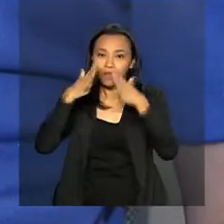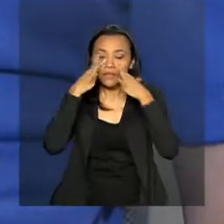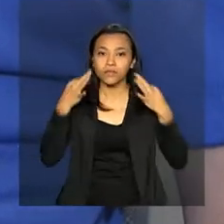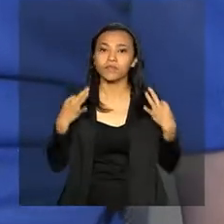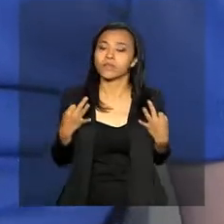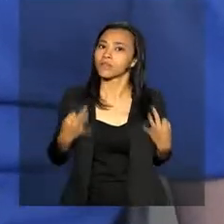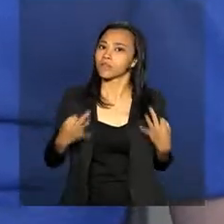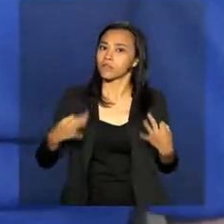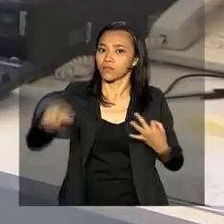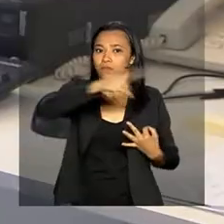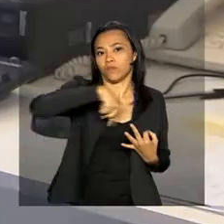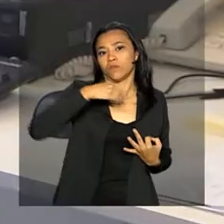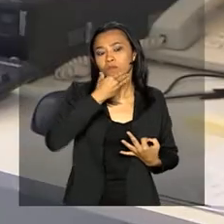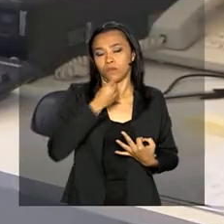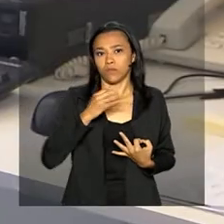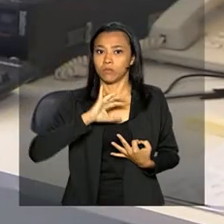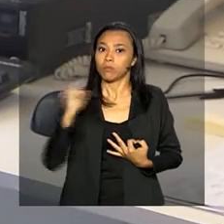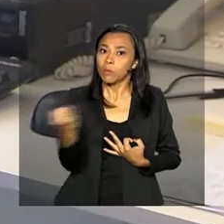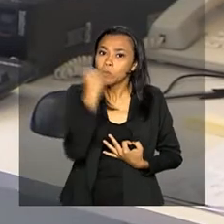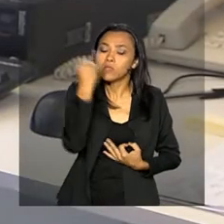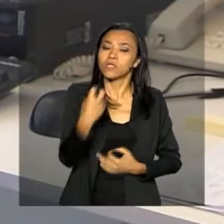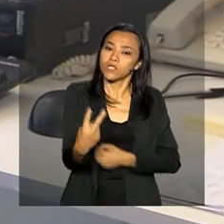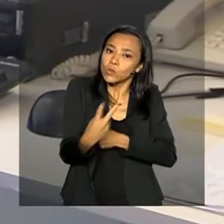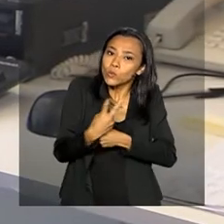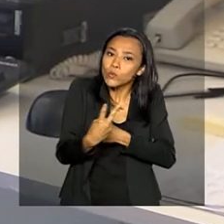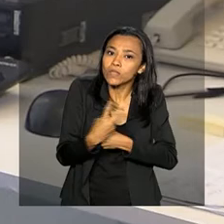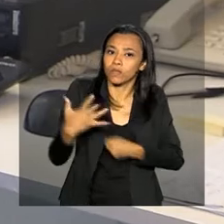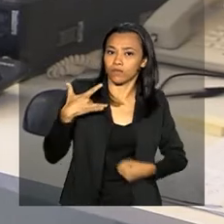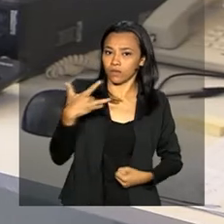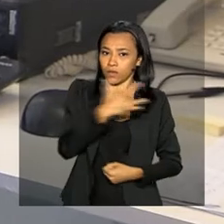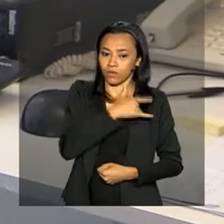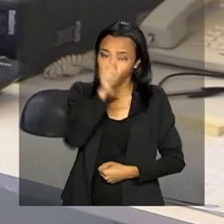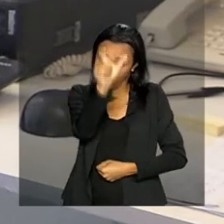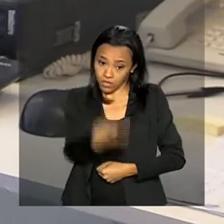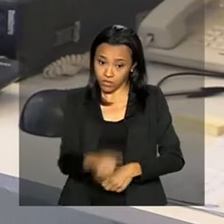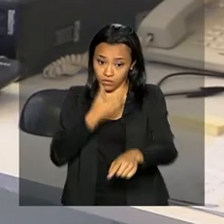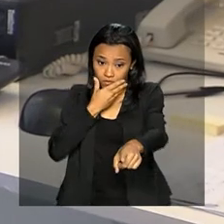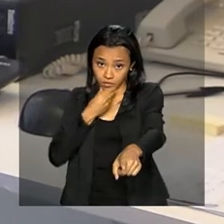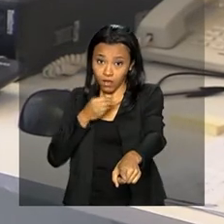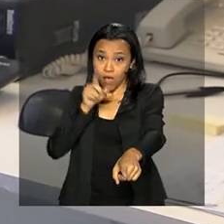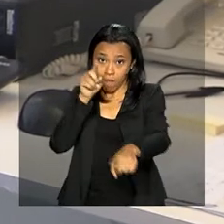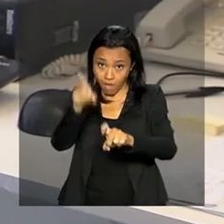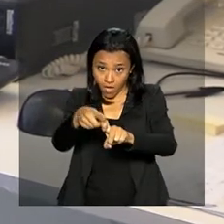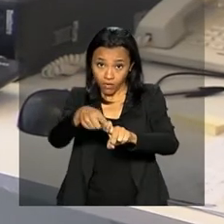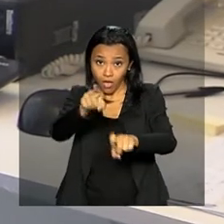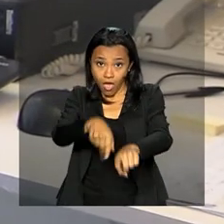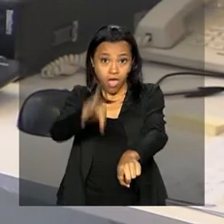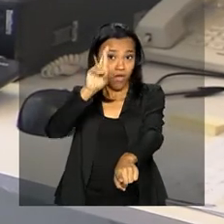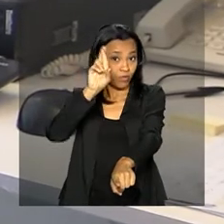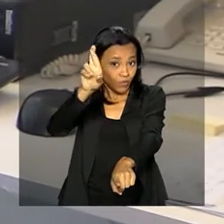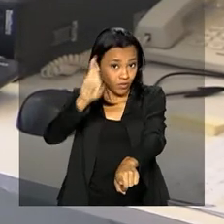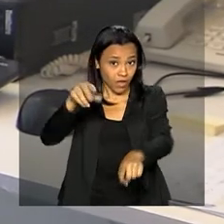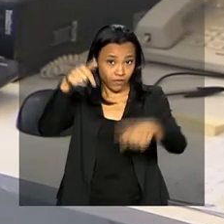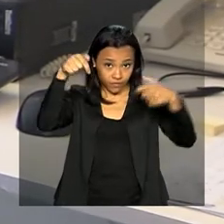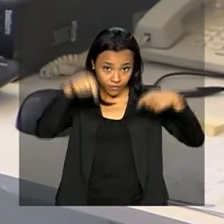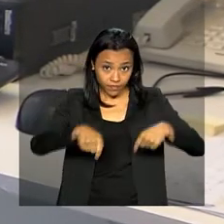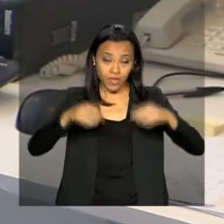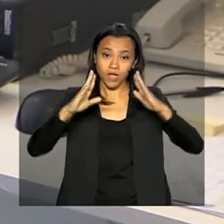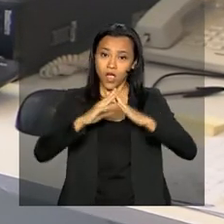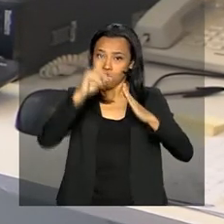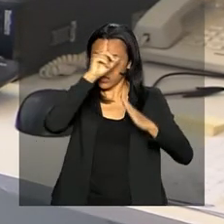população sobre a importância da prevenção. Esse médico é responsável pela unidade de urologia desse hospital.